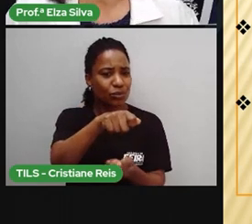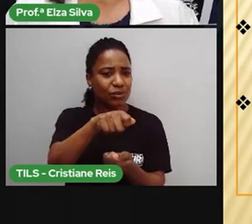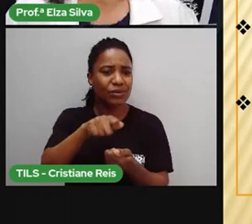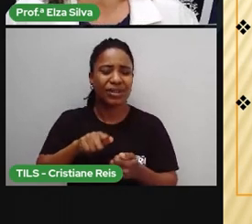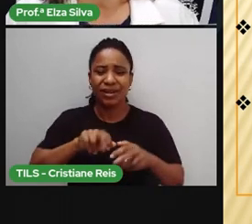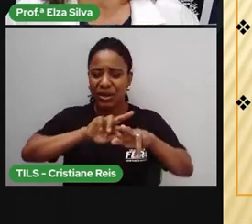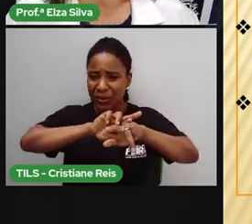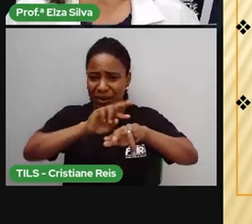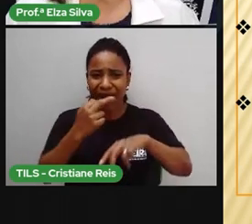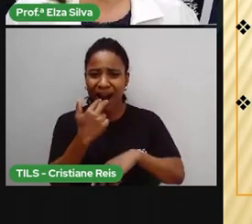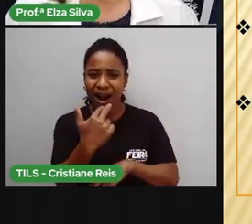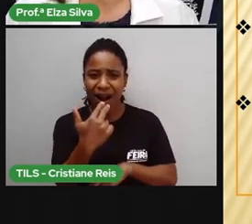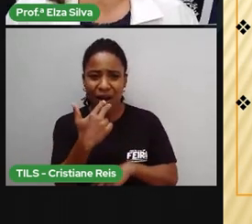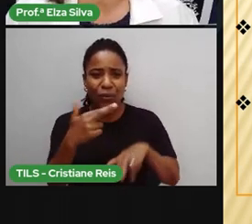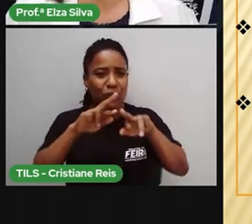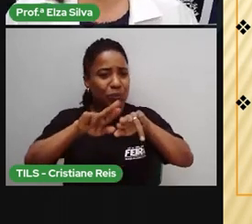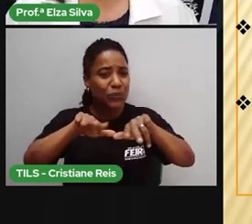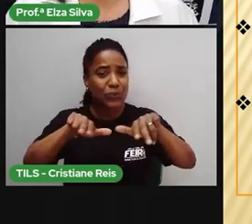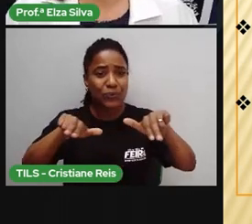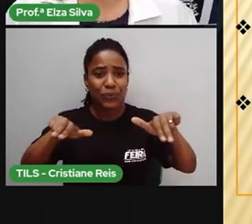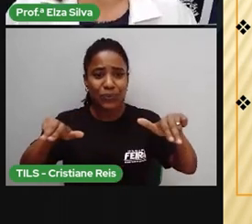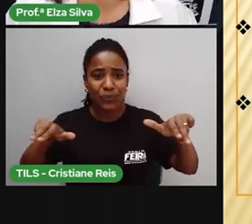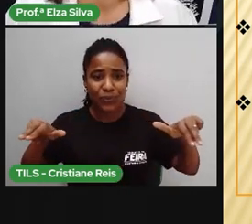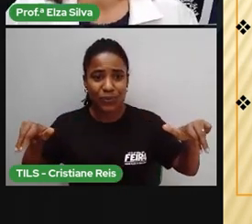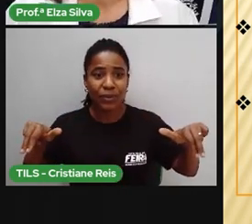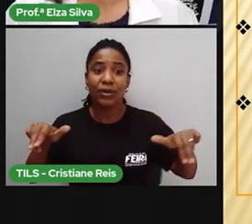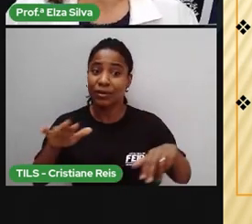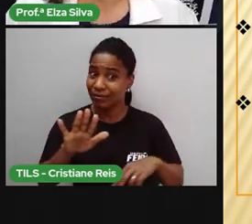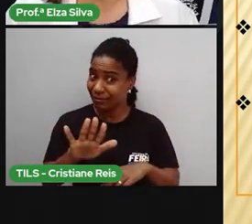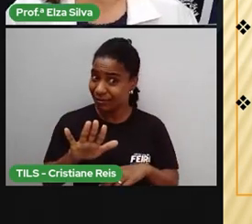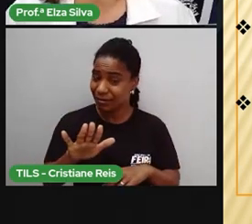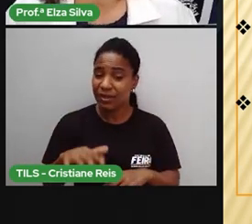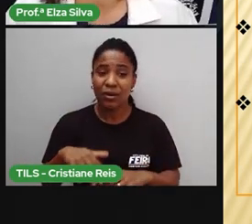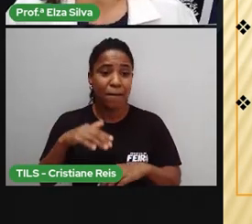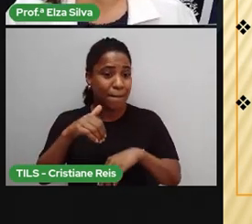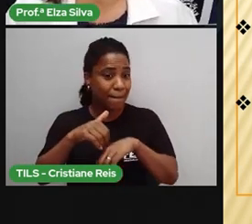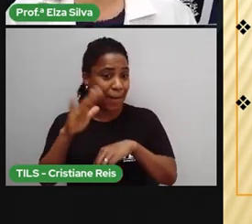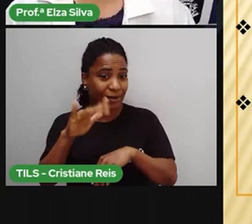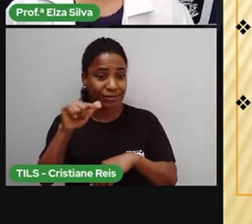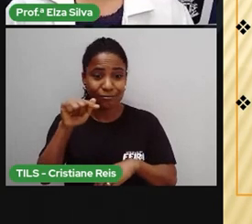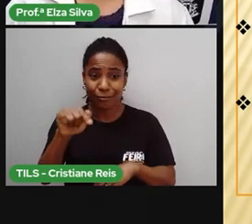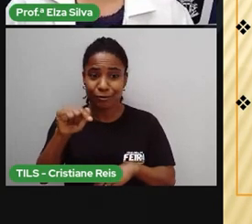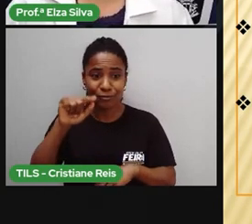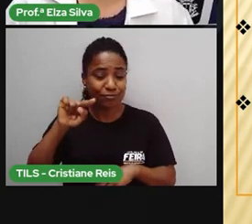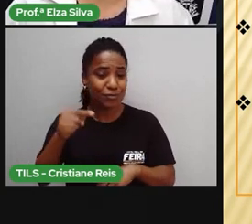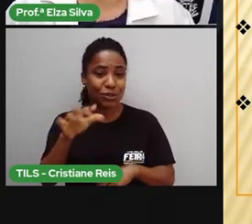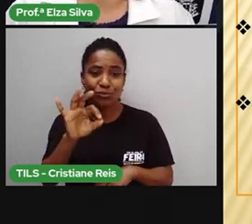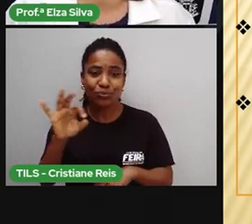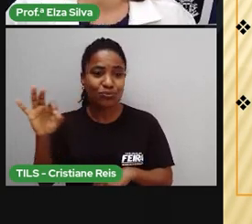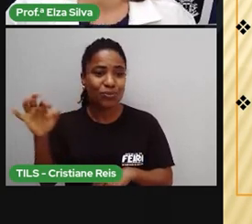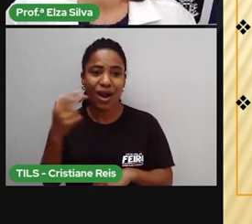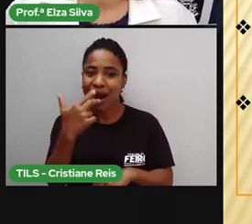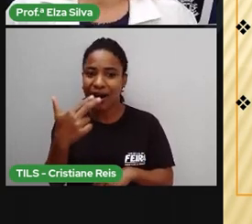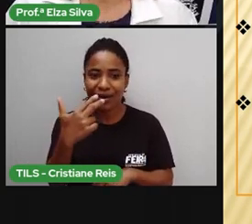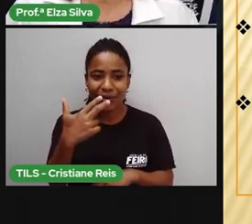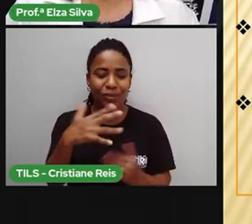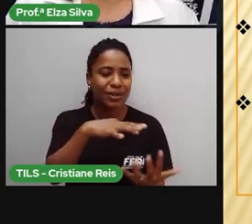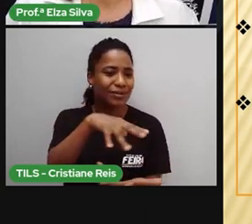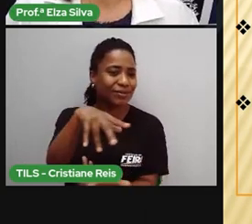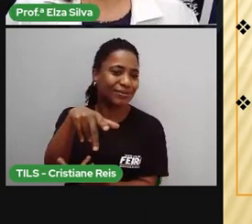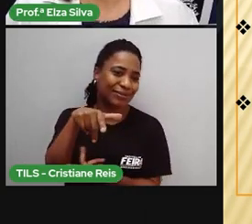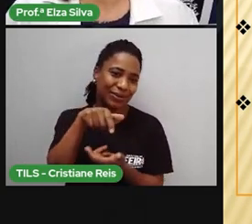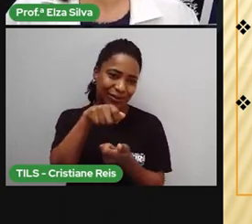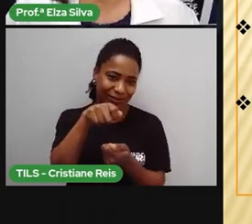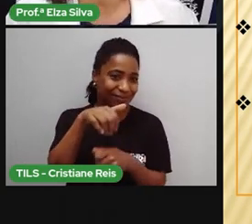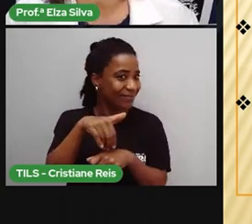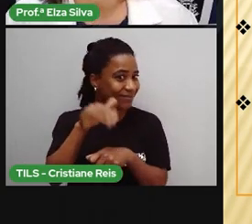em mais de 7 milhões ou melhor, 7 mil idiomas falados no mundo. Vimos